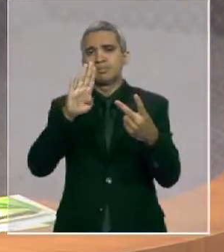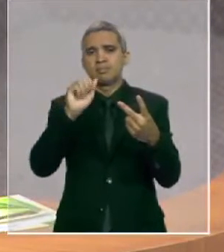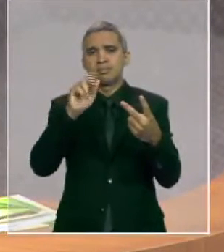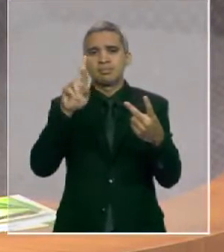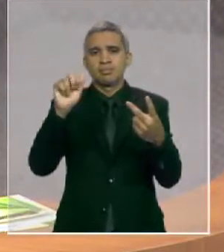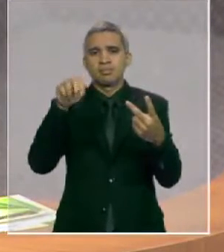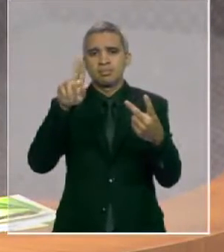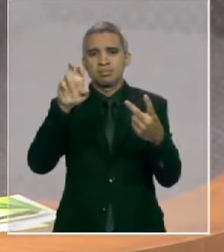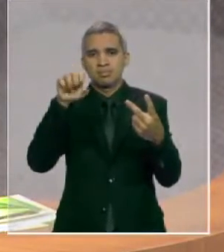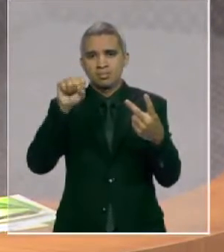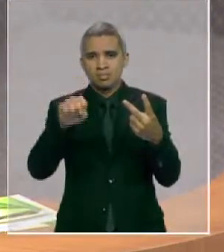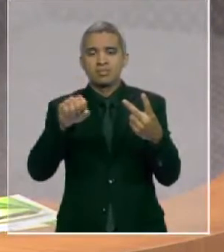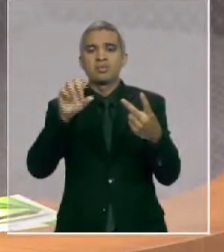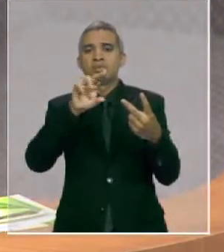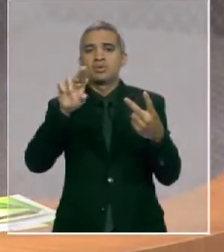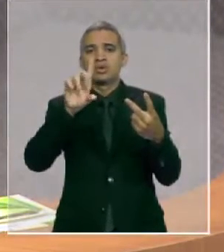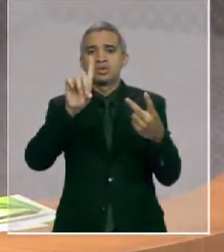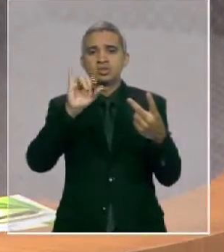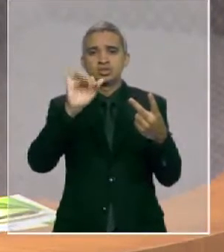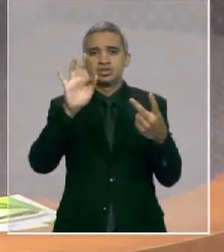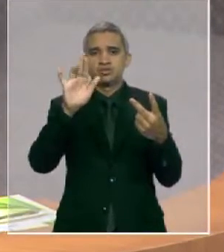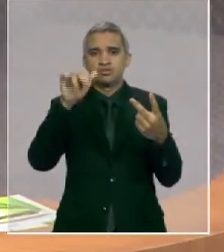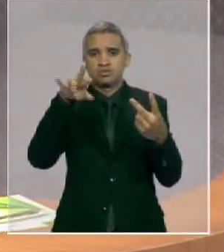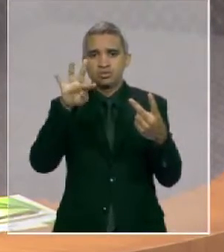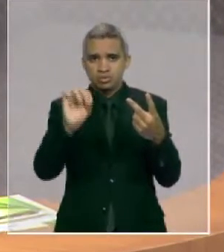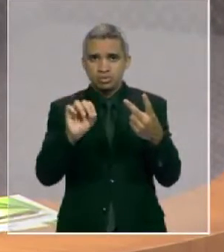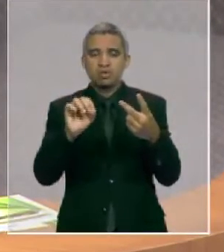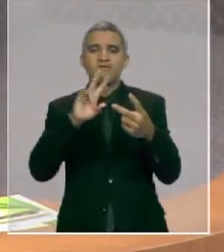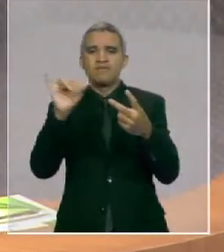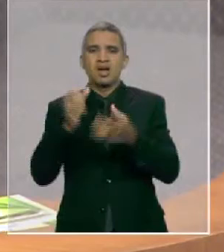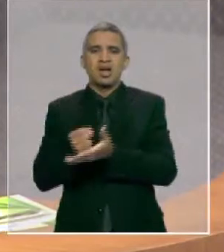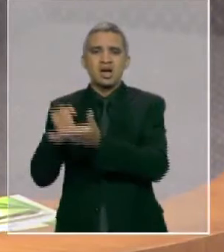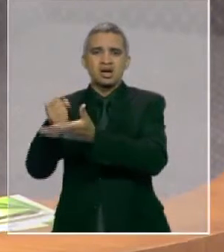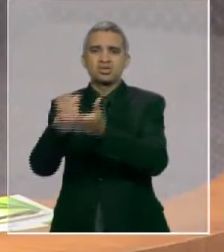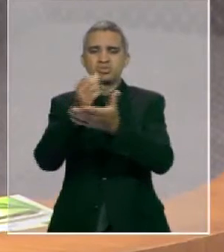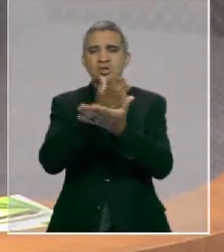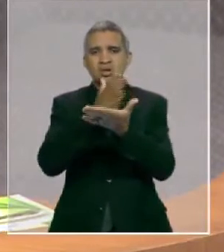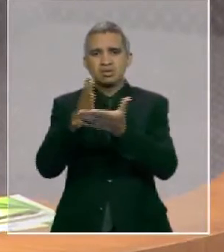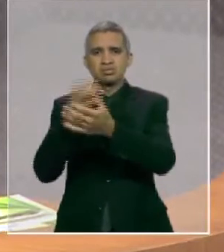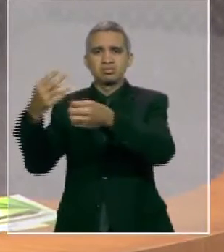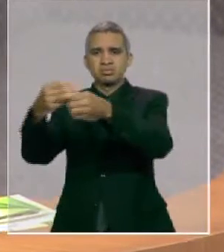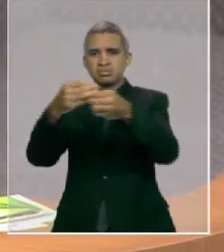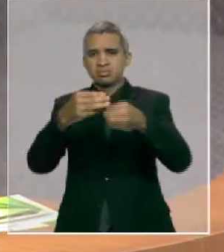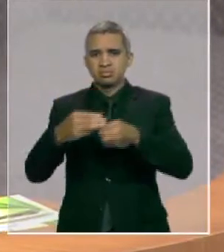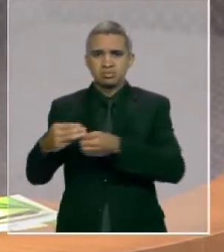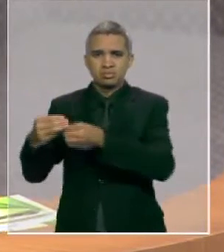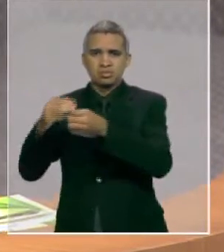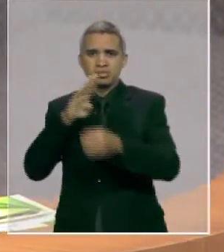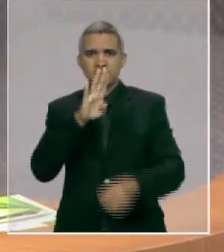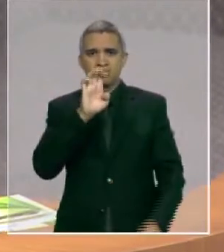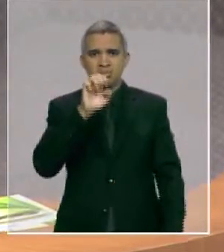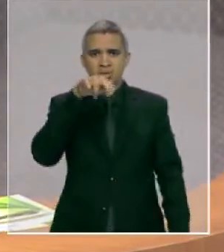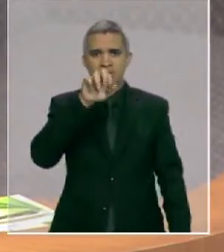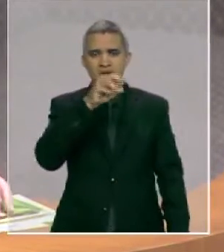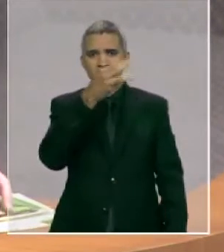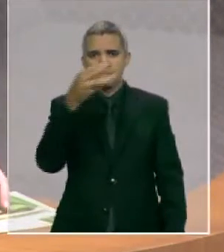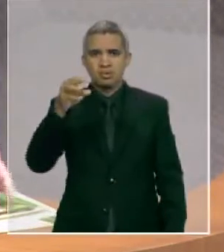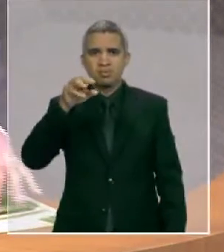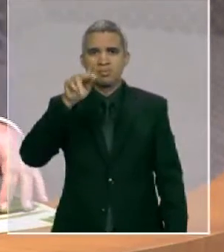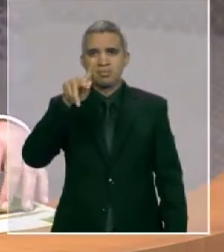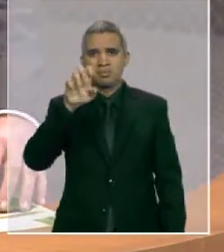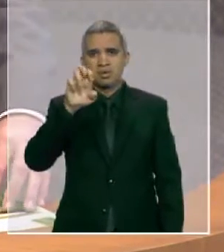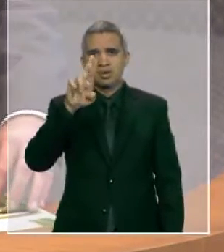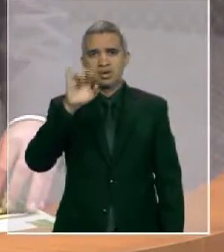São Bento, Bacurituba, Palmeirândia, Perimirim e Bequimão. A barragem do Félix, beneficiando Bequimão e Perimirim. Bom, senhores,